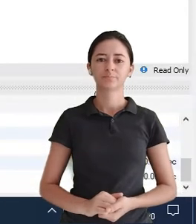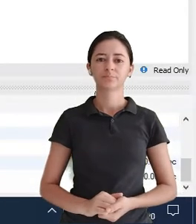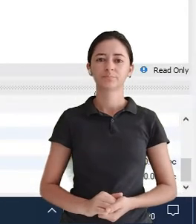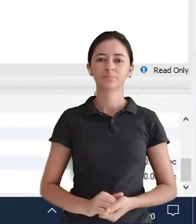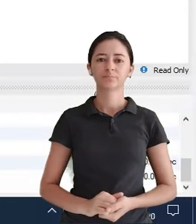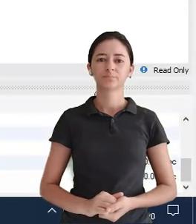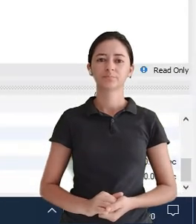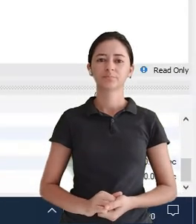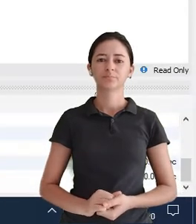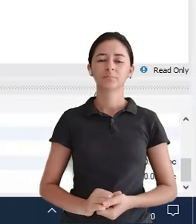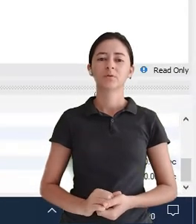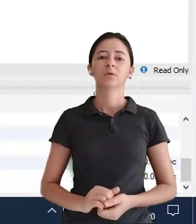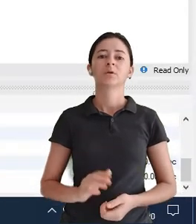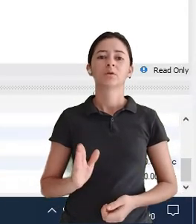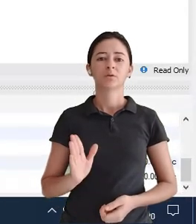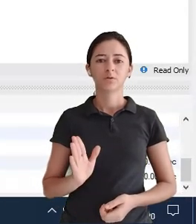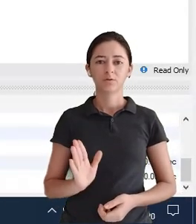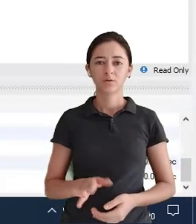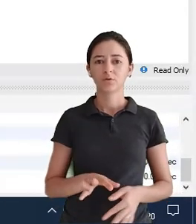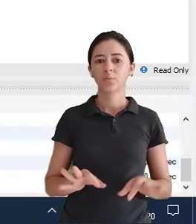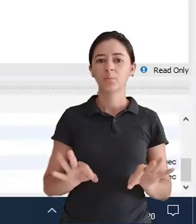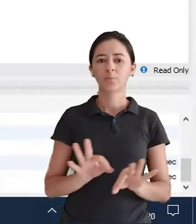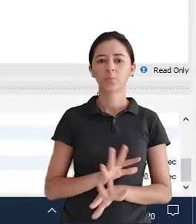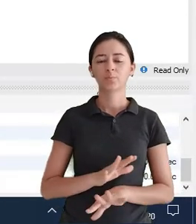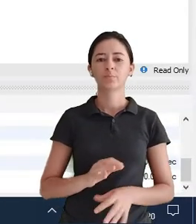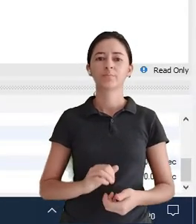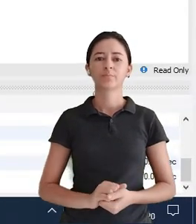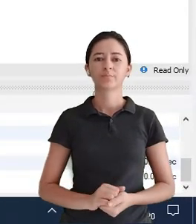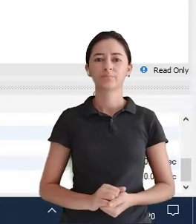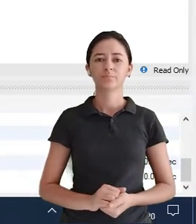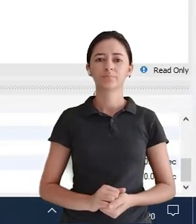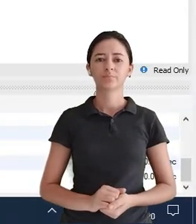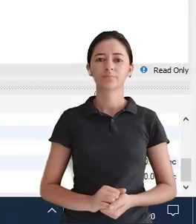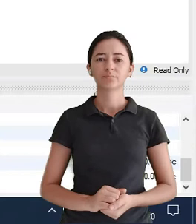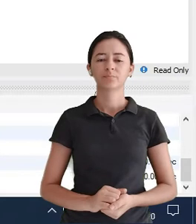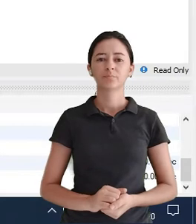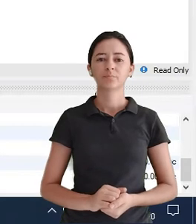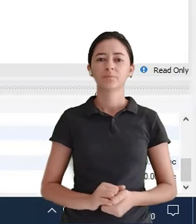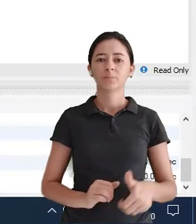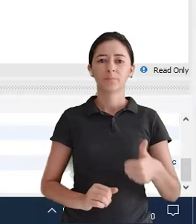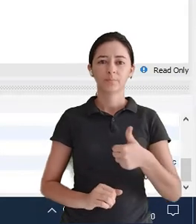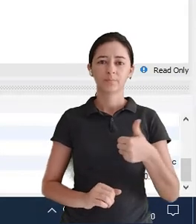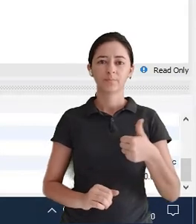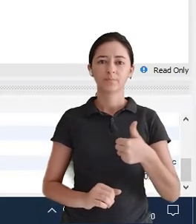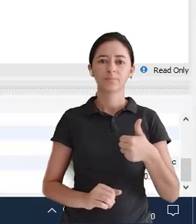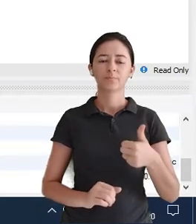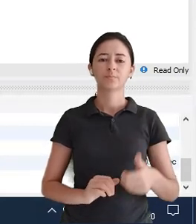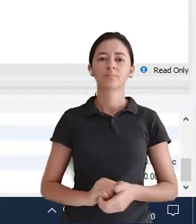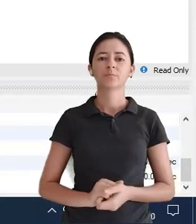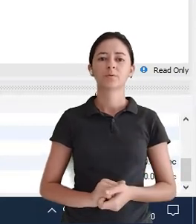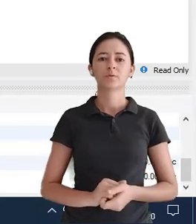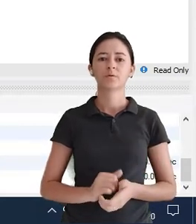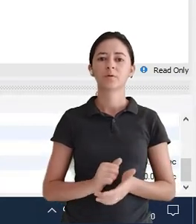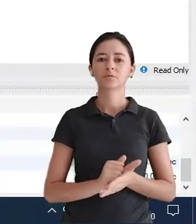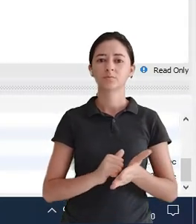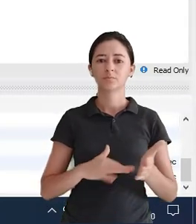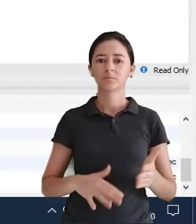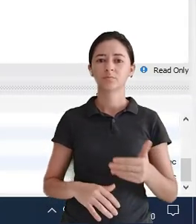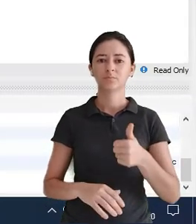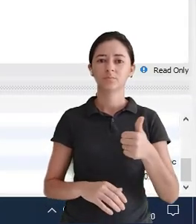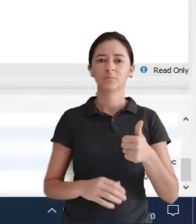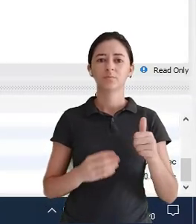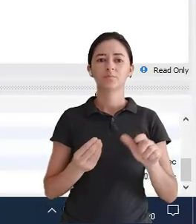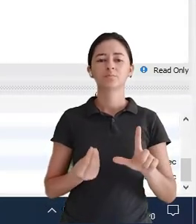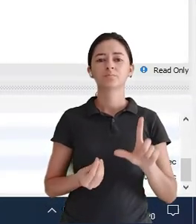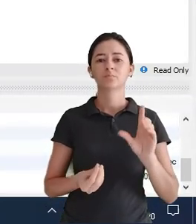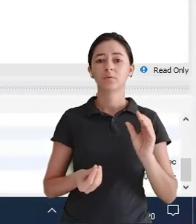Na tabela cliente Então pronto Tem a tabela cliente Não tem nenhum RG Então vamos lá Então o primeiro exercício O AK exercício